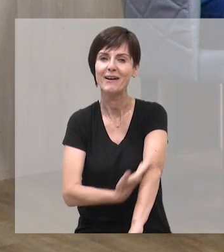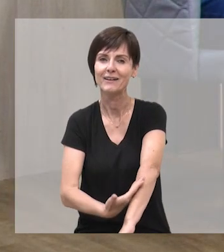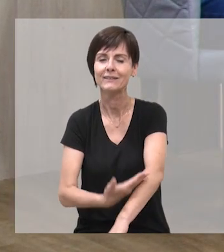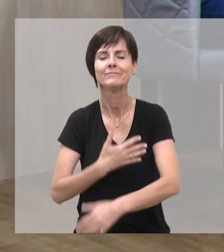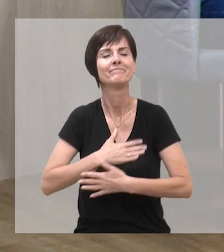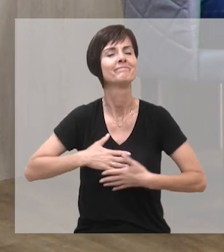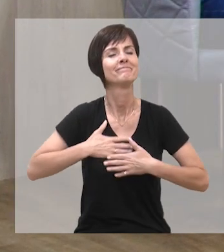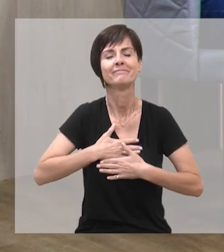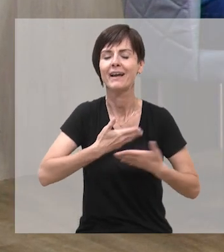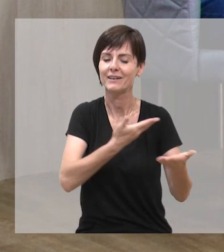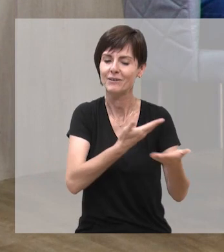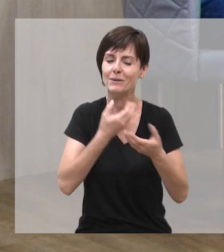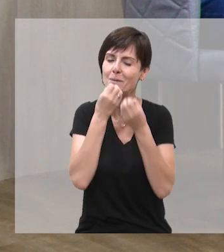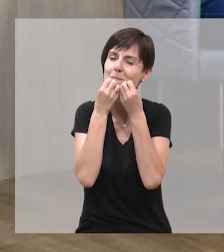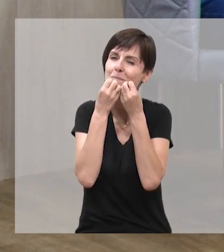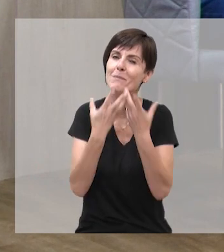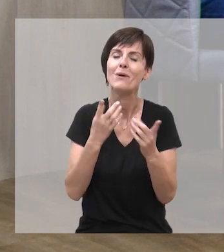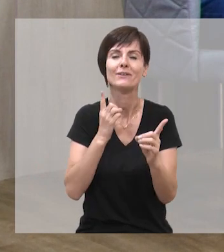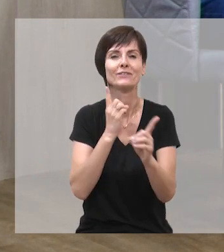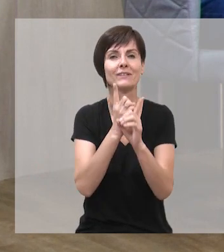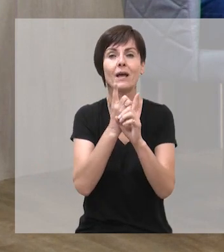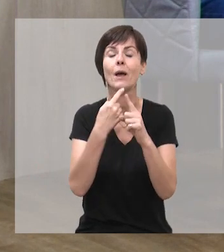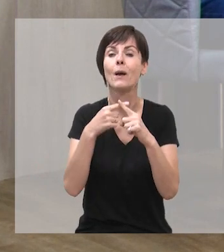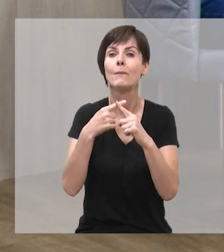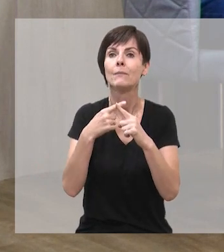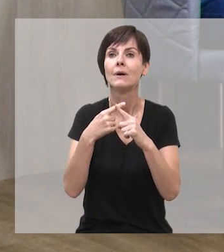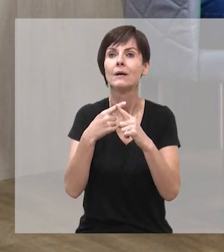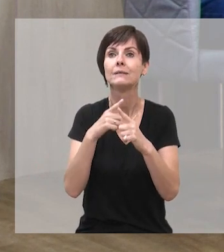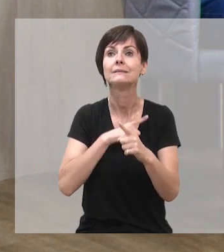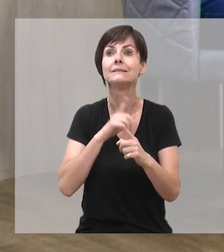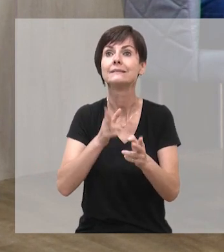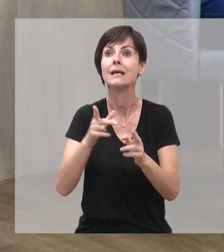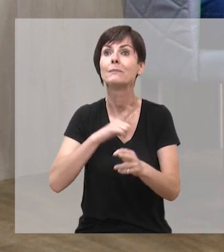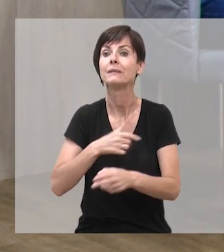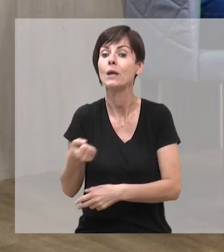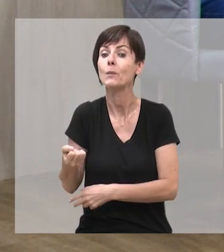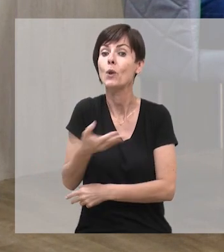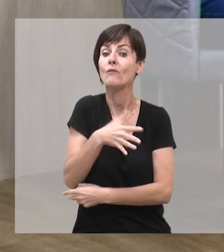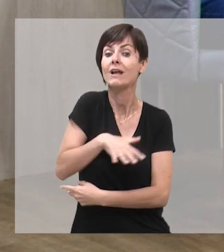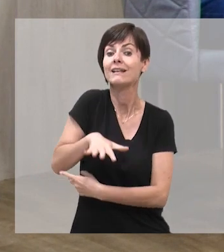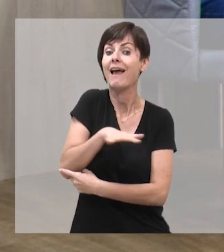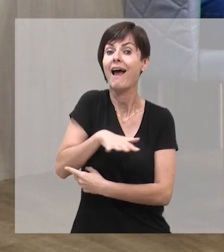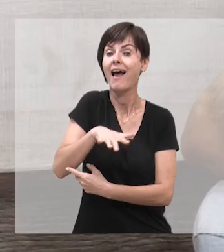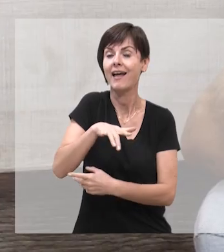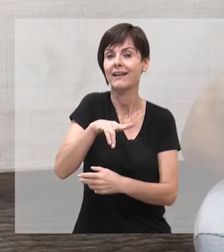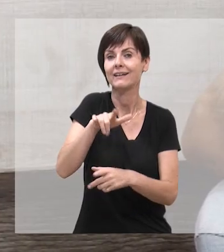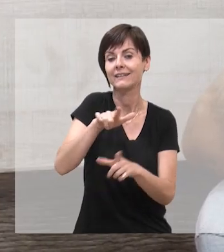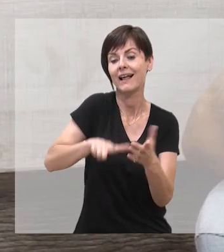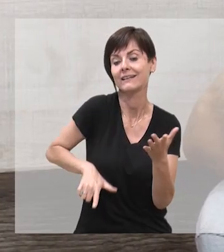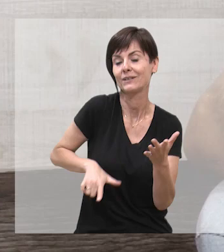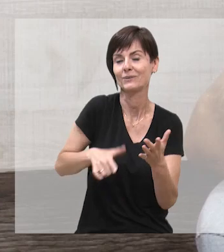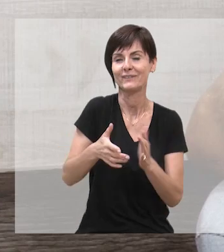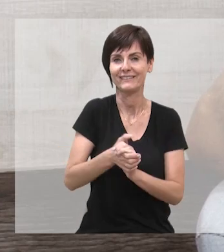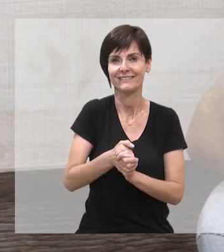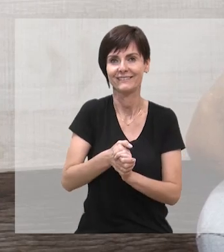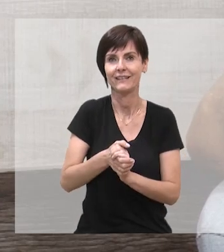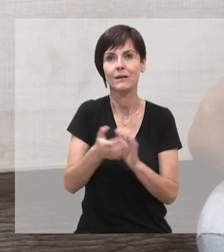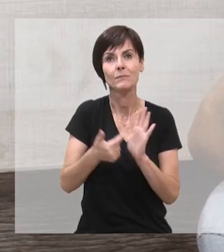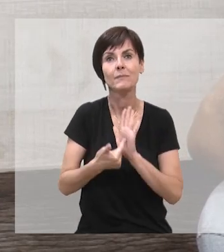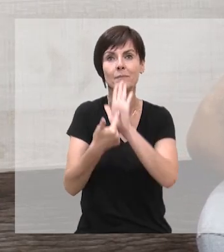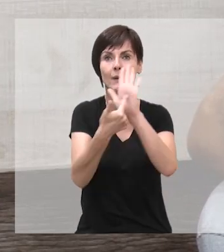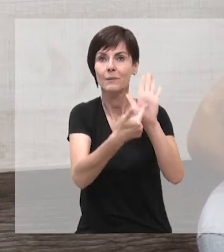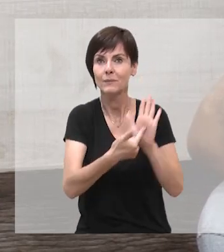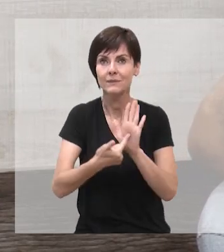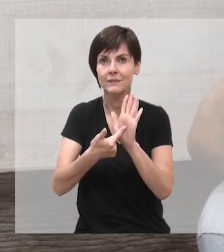Mas é um prazer estar aqui, Fábio. E sempre bom porque isso significa que tem uma novidade na área. Tem uma novidade literária